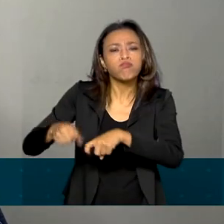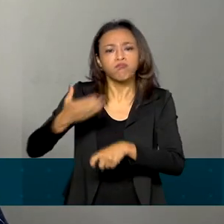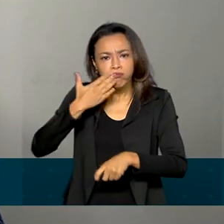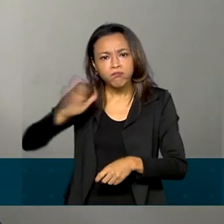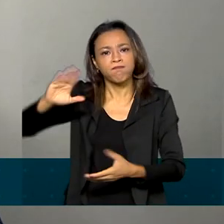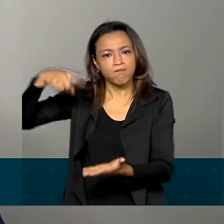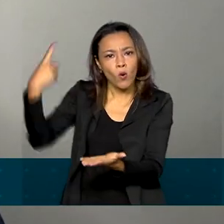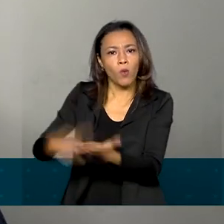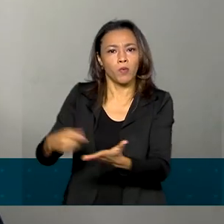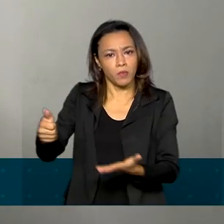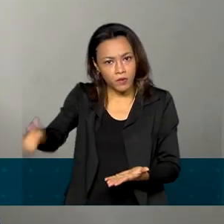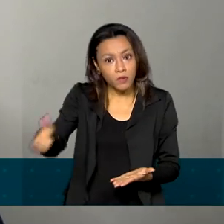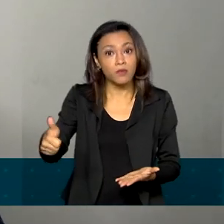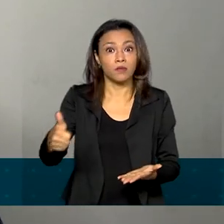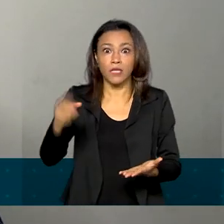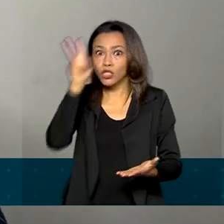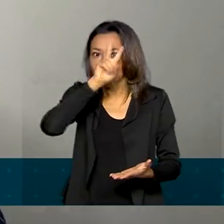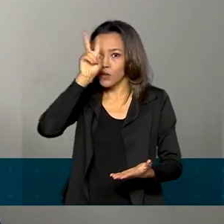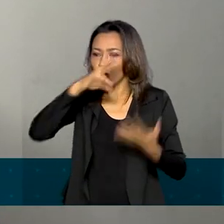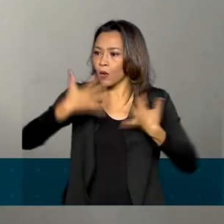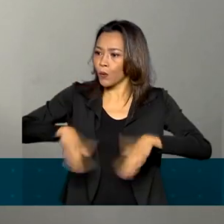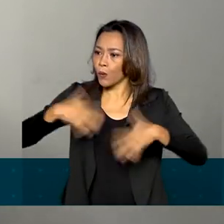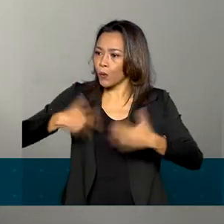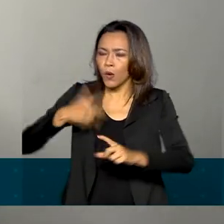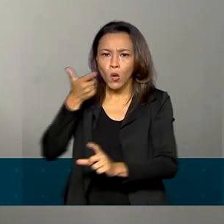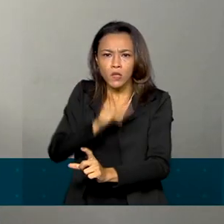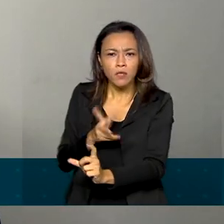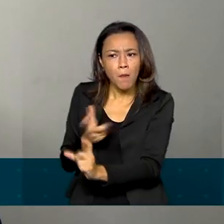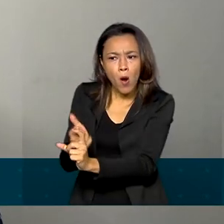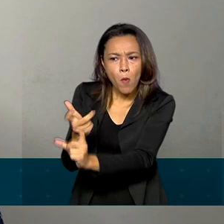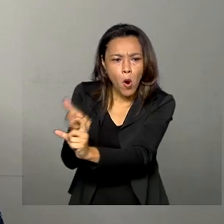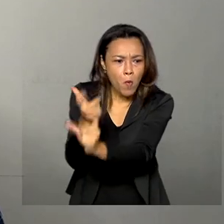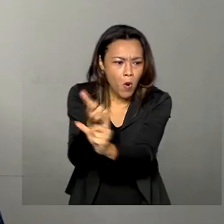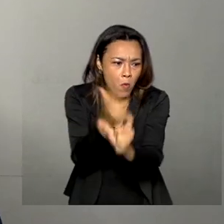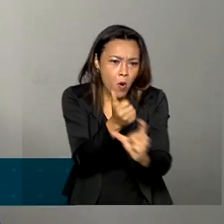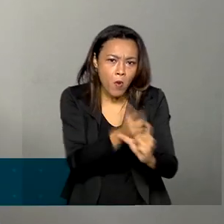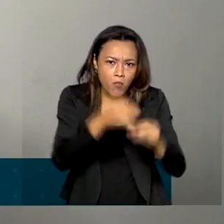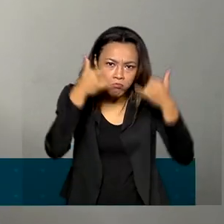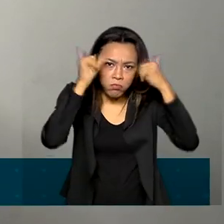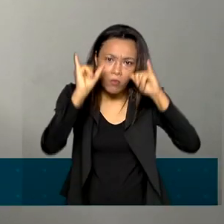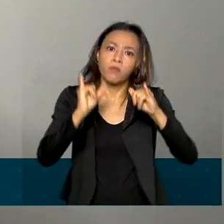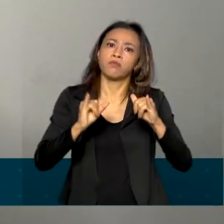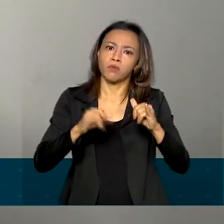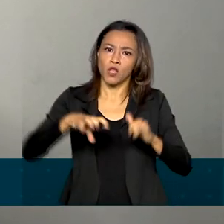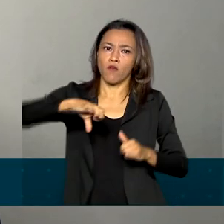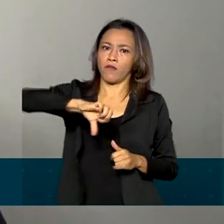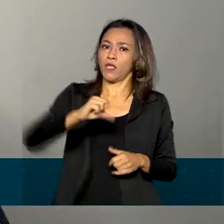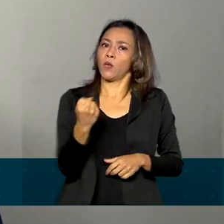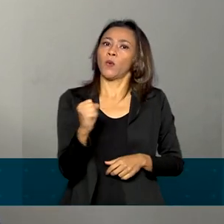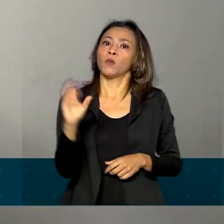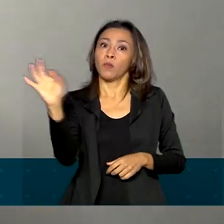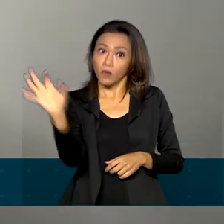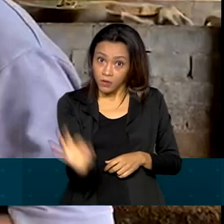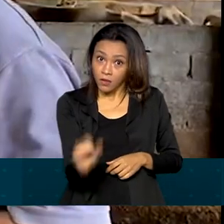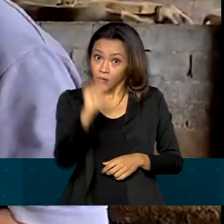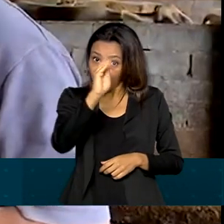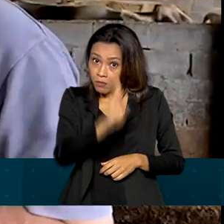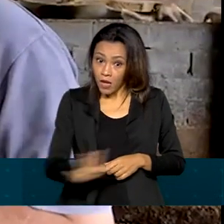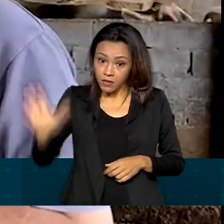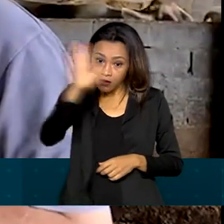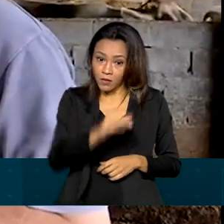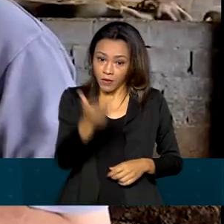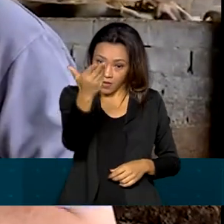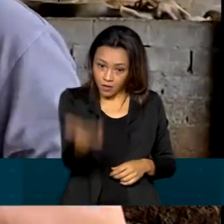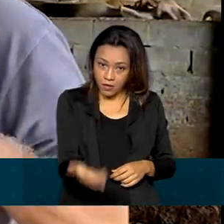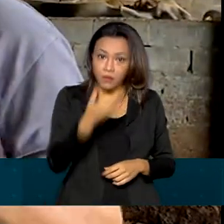cobertura histórica que nós sempre conseguimos valores aí na casa de 98% em nível nacional. O